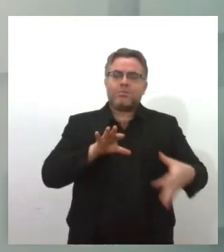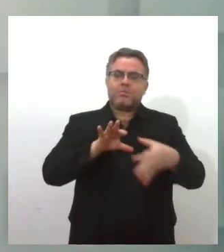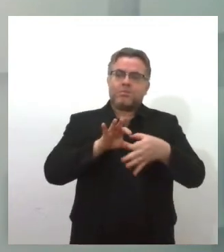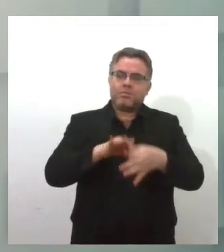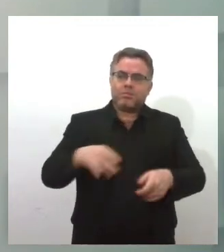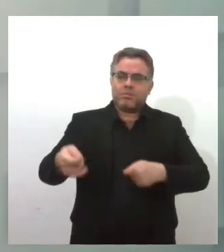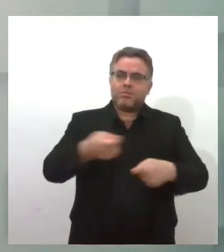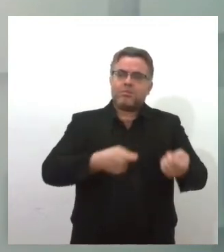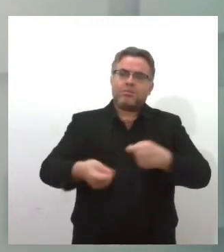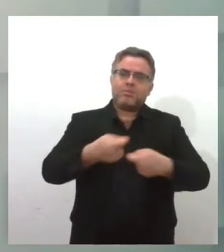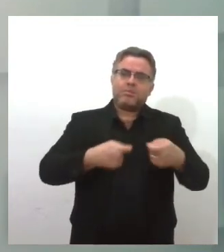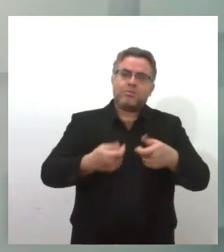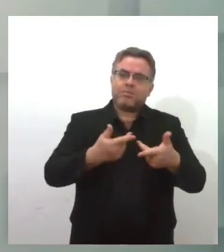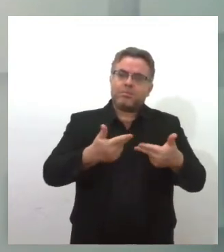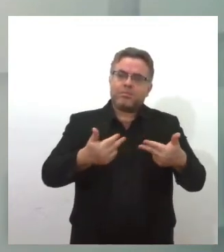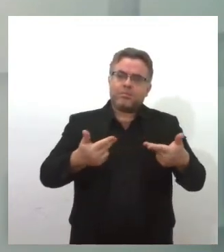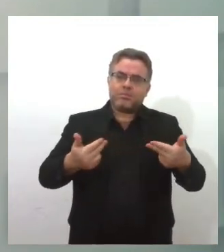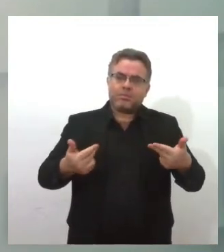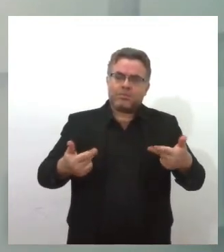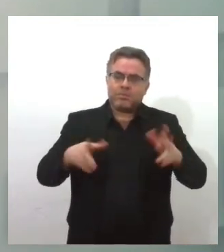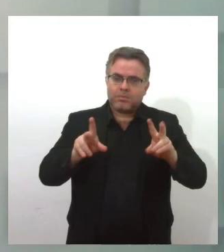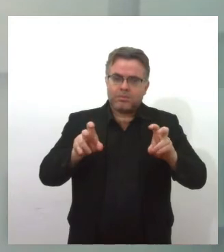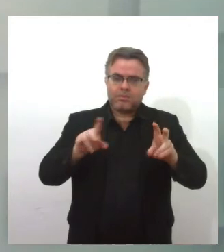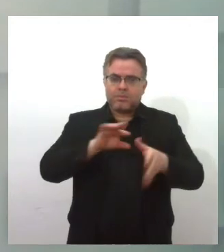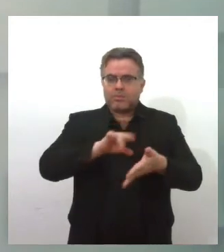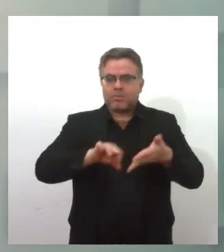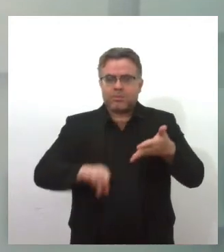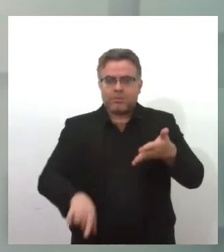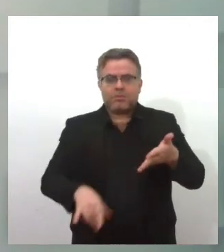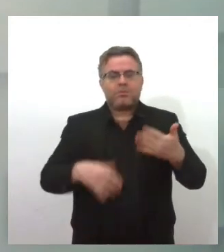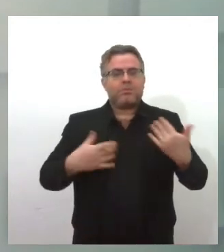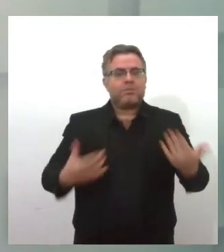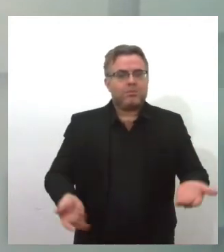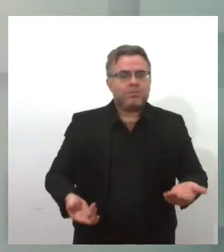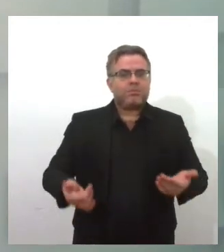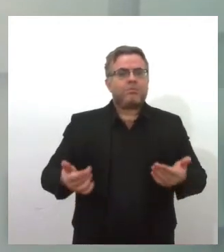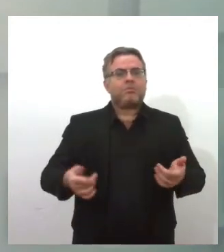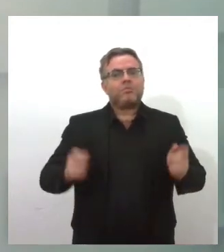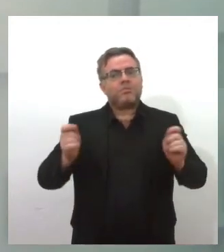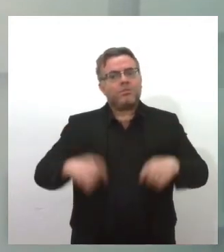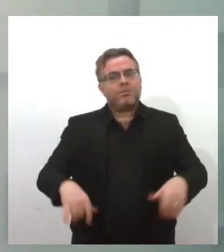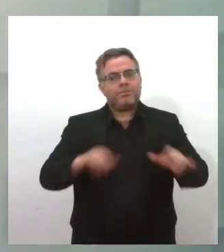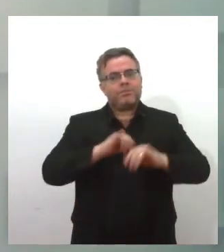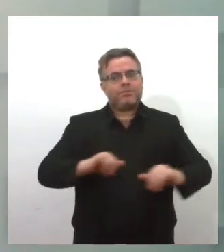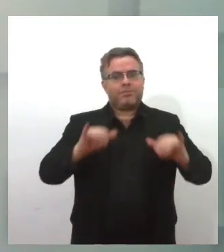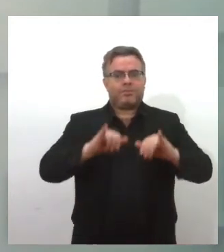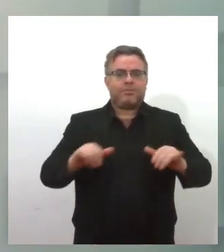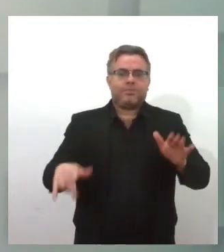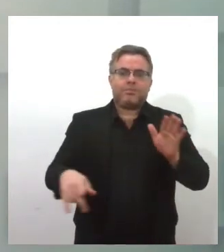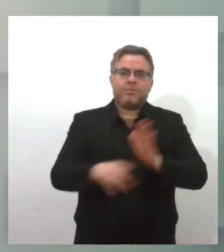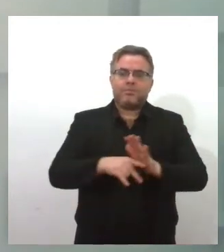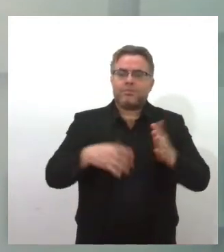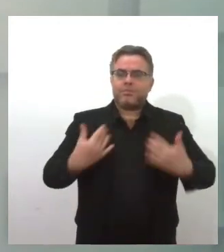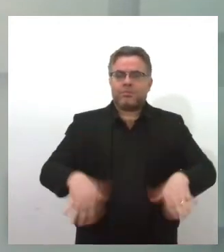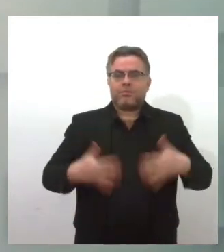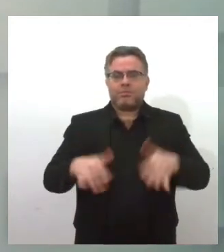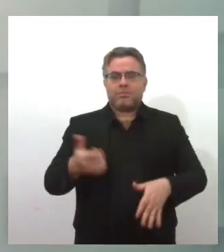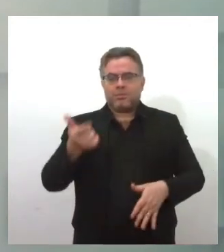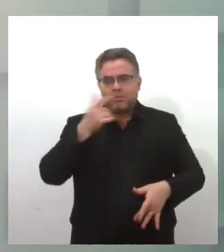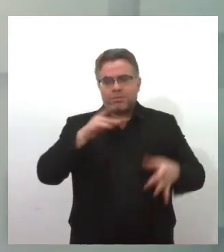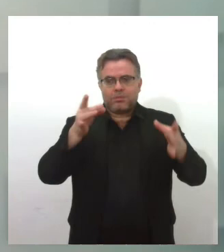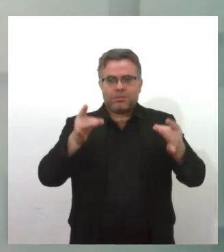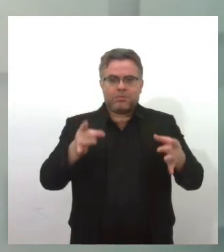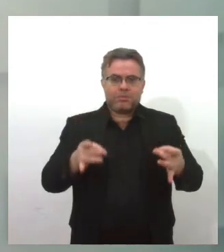administração e outros assuntos. Então, essa é a segunda entidade que consegue esse detalhamento